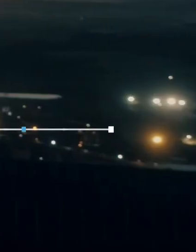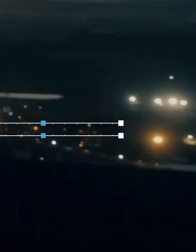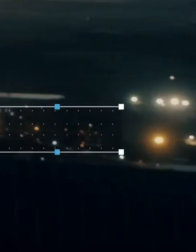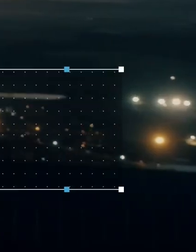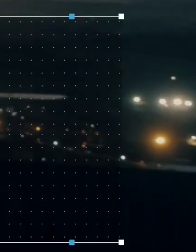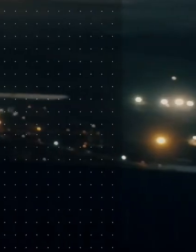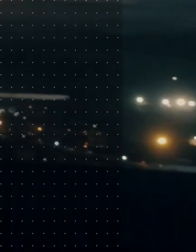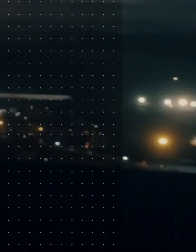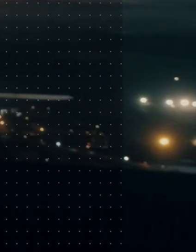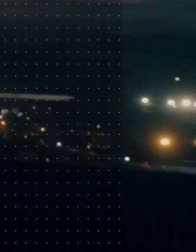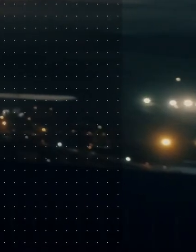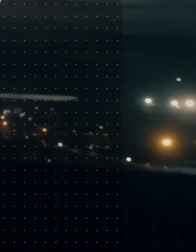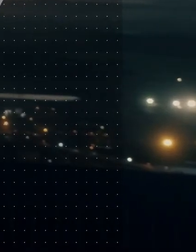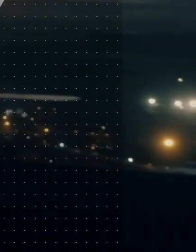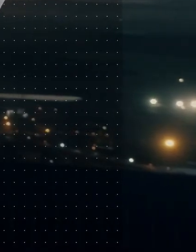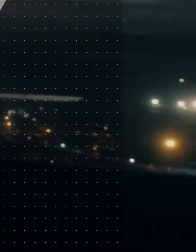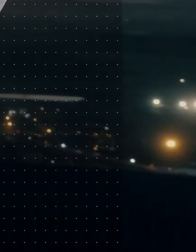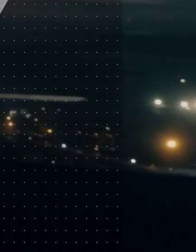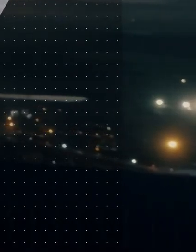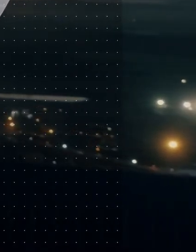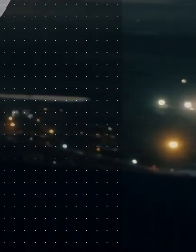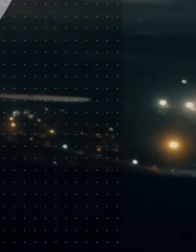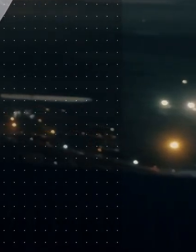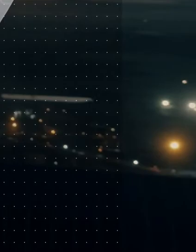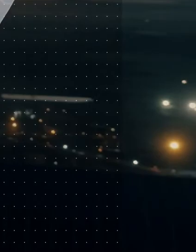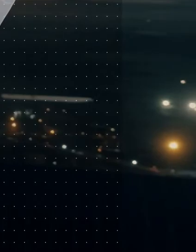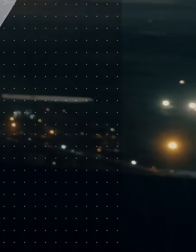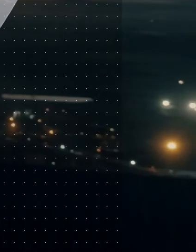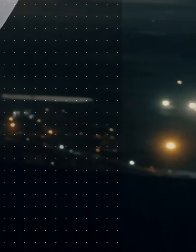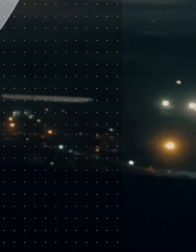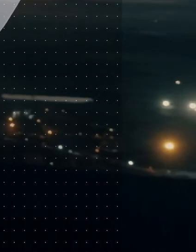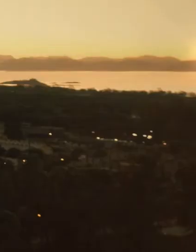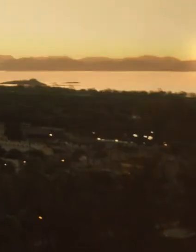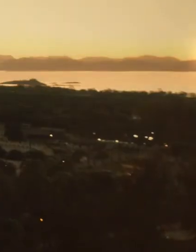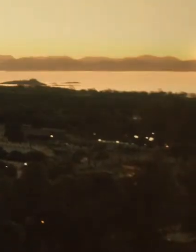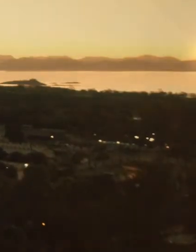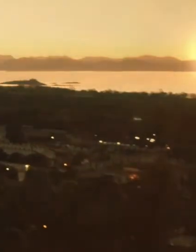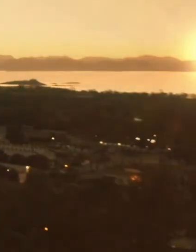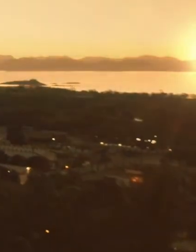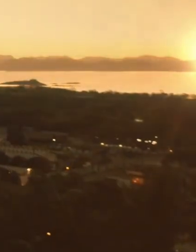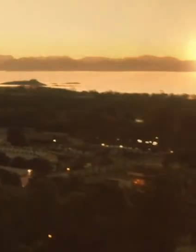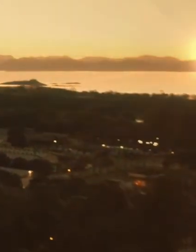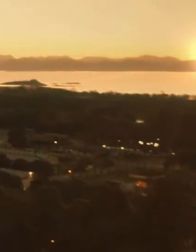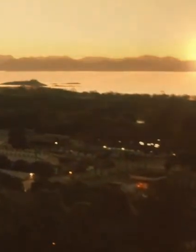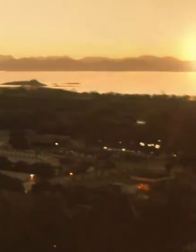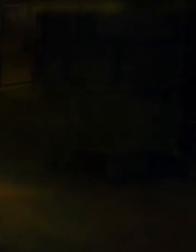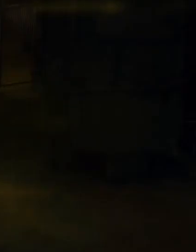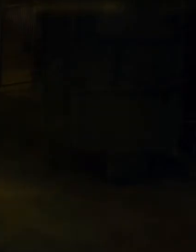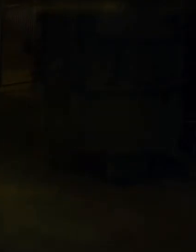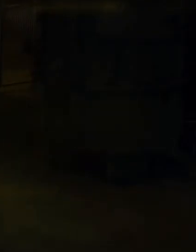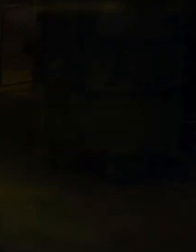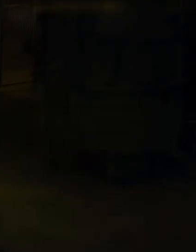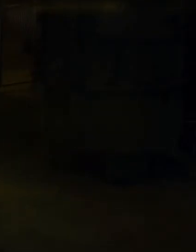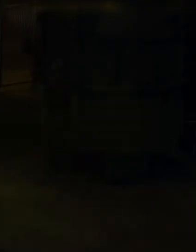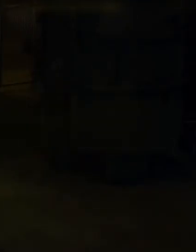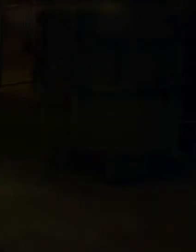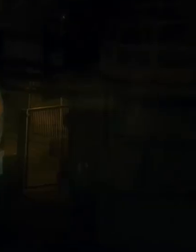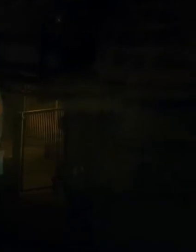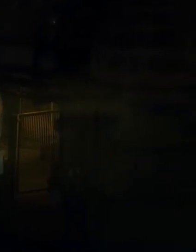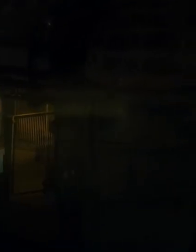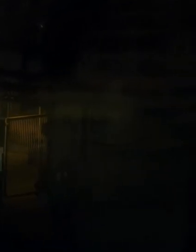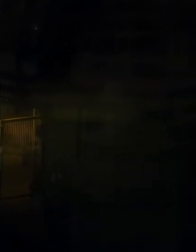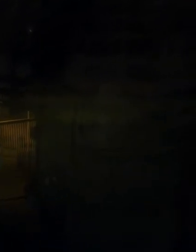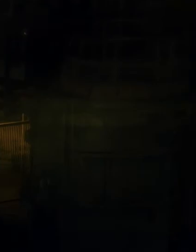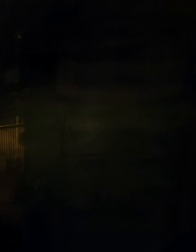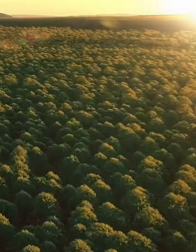Em Goiás, temos operações nas cidades de Barro Alto e Niquelândia, onde produzimos ferro-níquel, material utilizado para